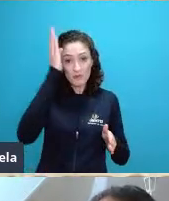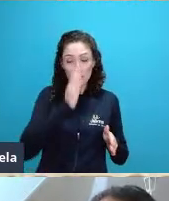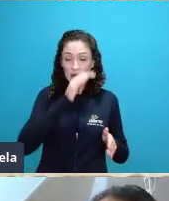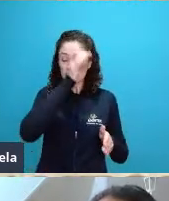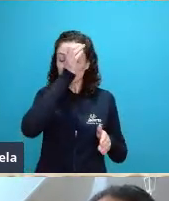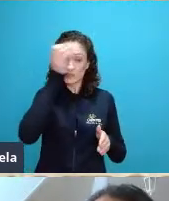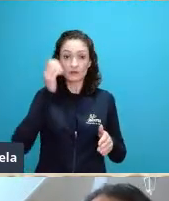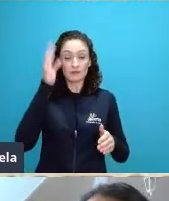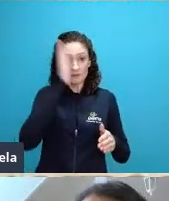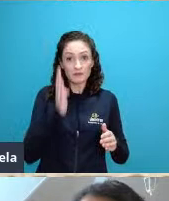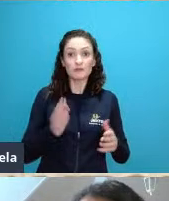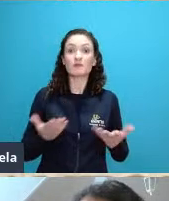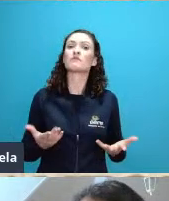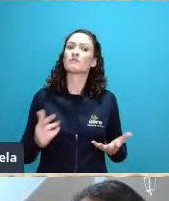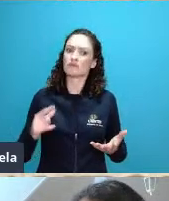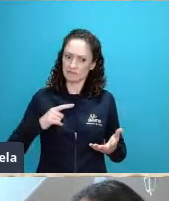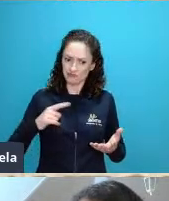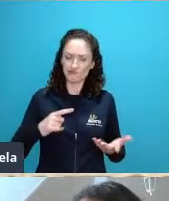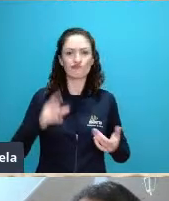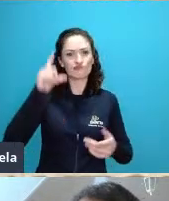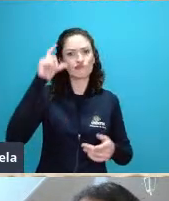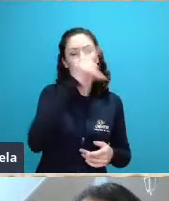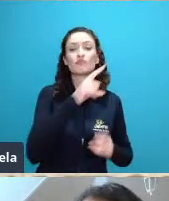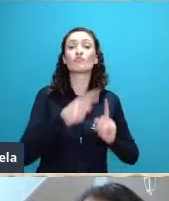que tenta inibir